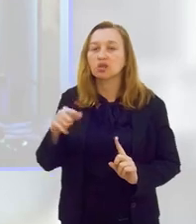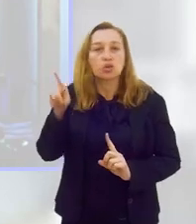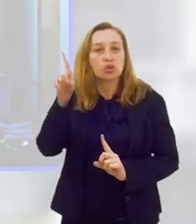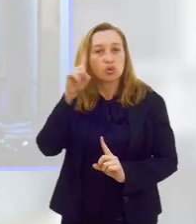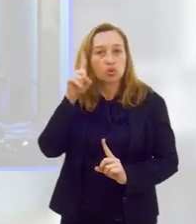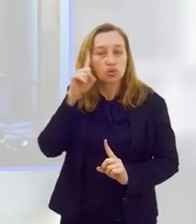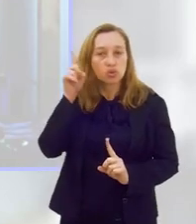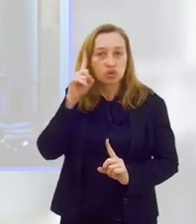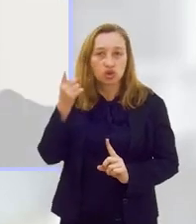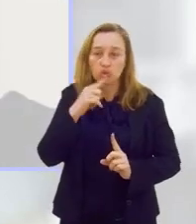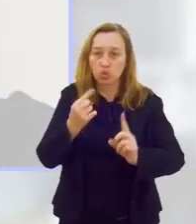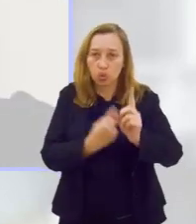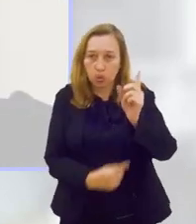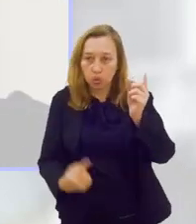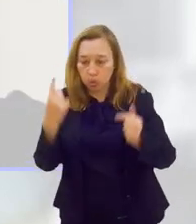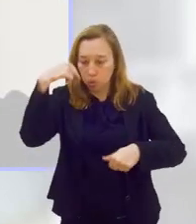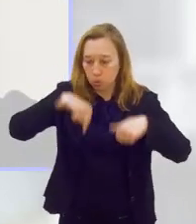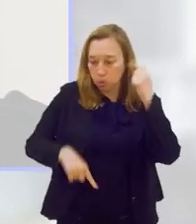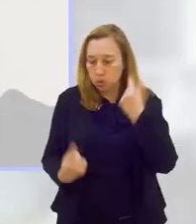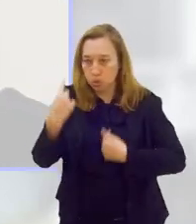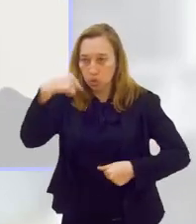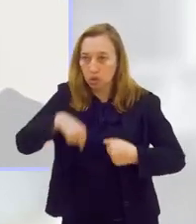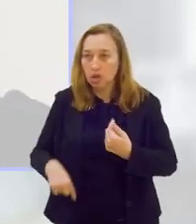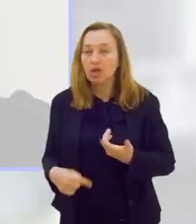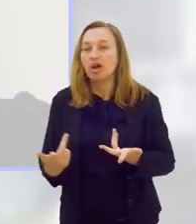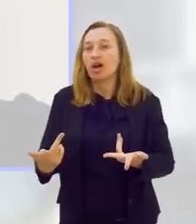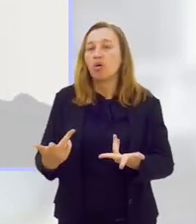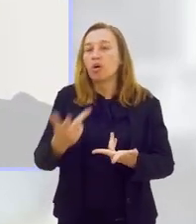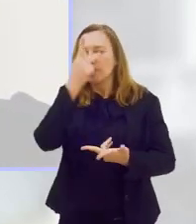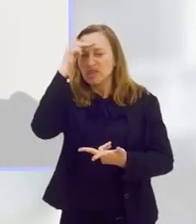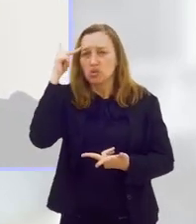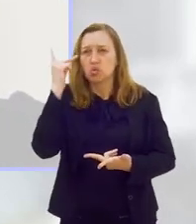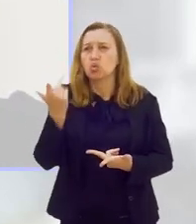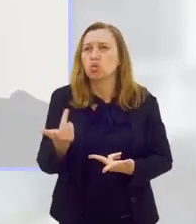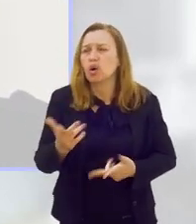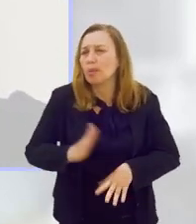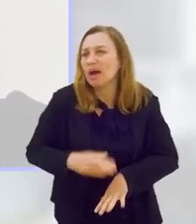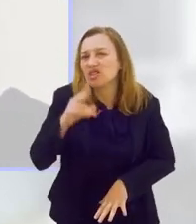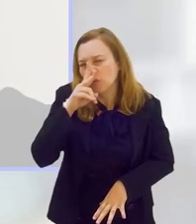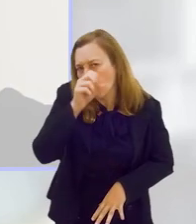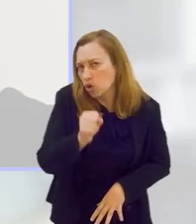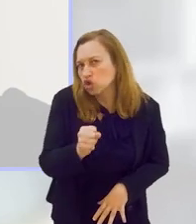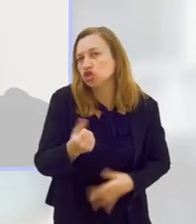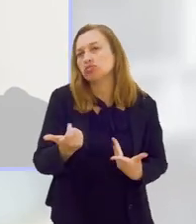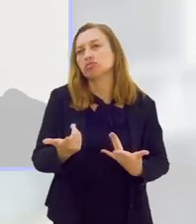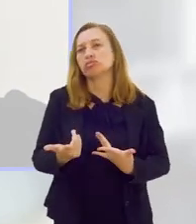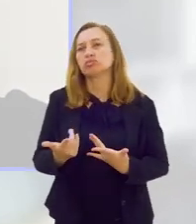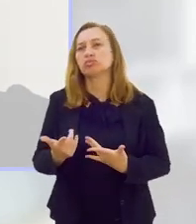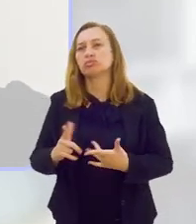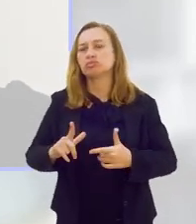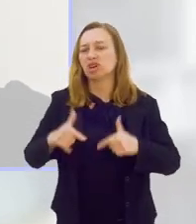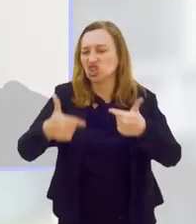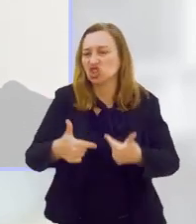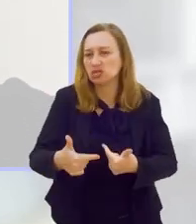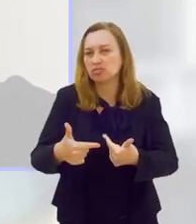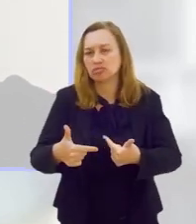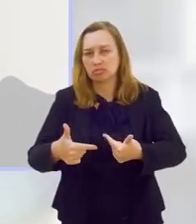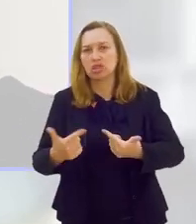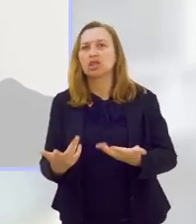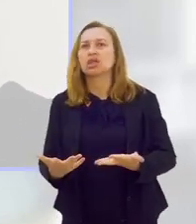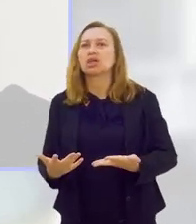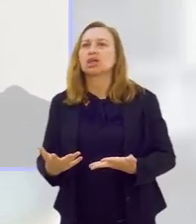mais forte, mais ágil, mais móvel, né? Pra você fazer atividades